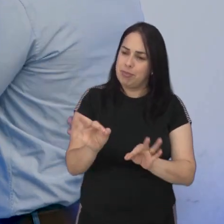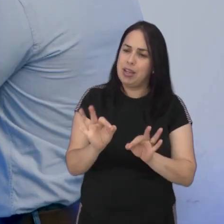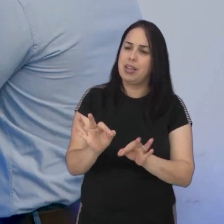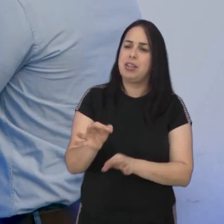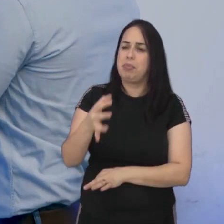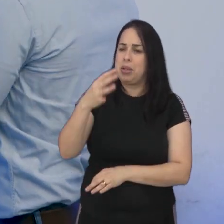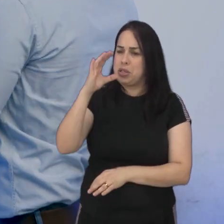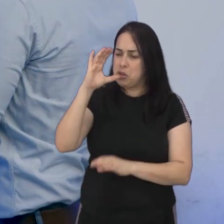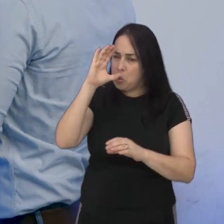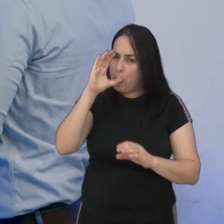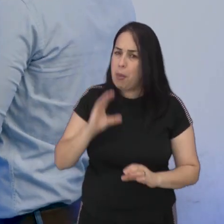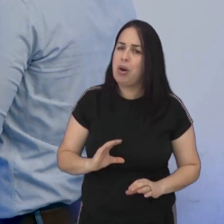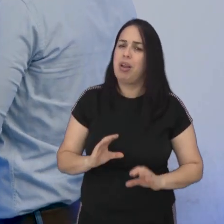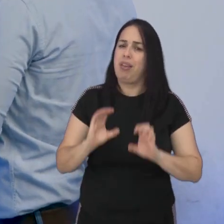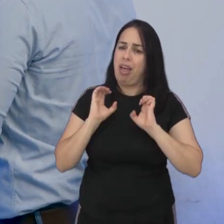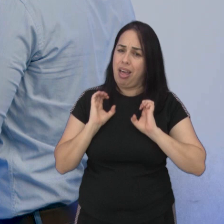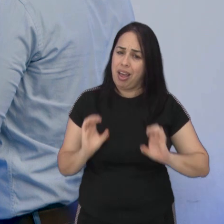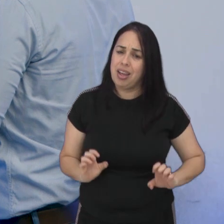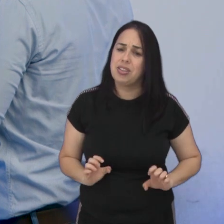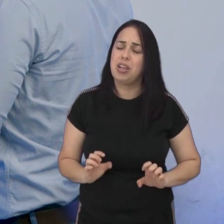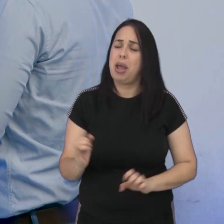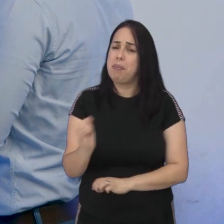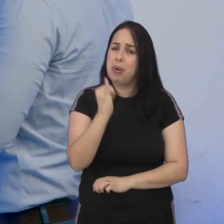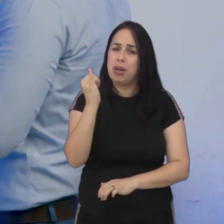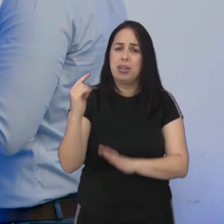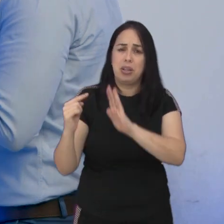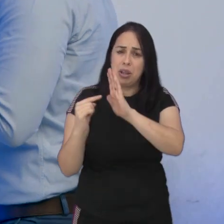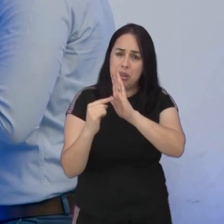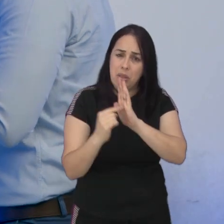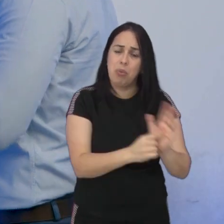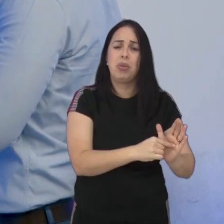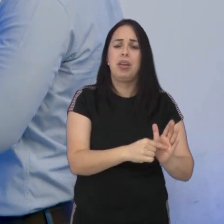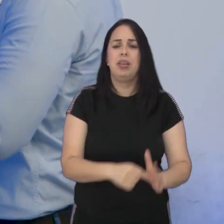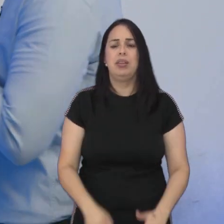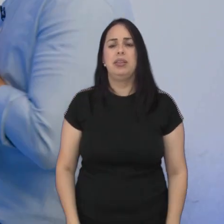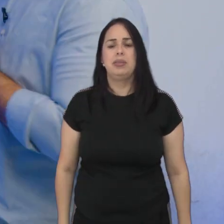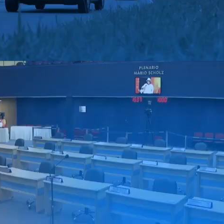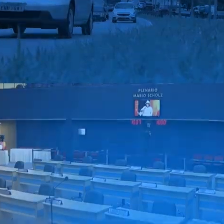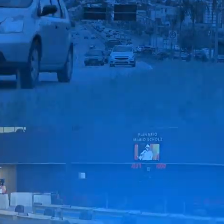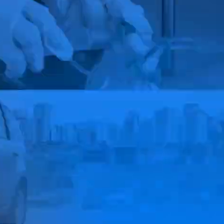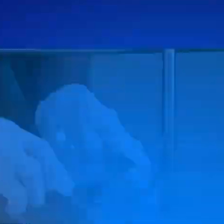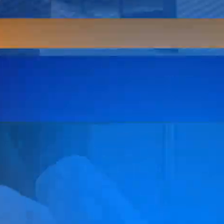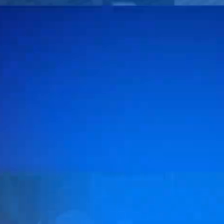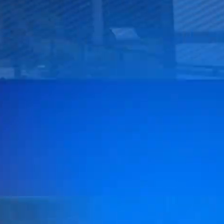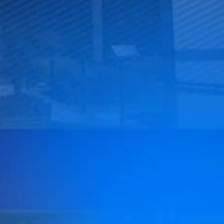fundamental. E que bom que você também lembrou os canais de denúncia, né? Muito importante. Muito obrigado, Mila.